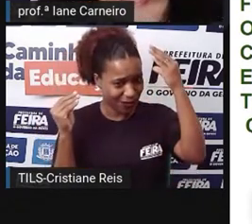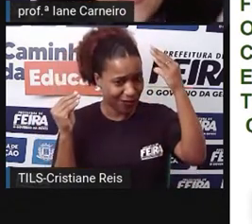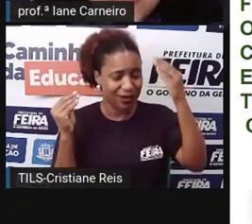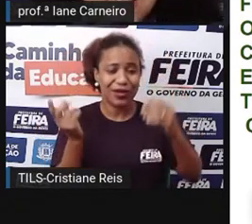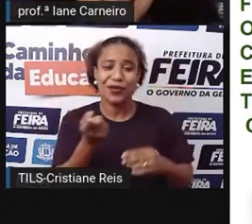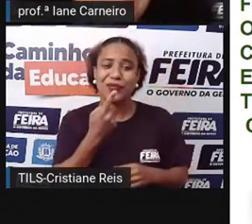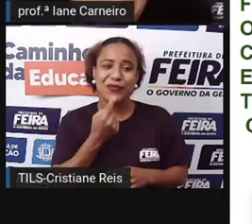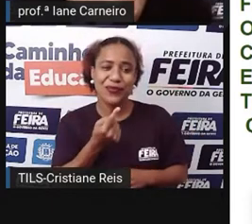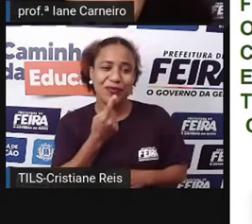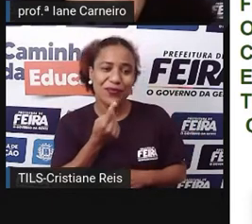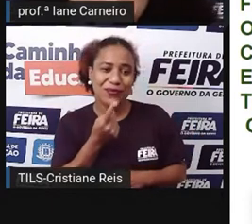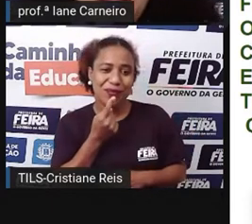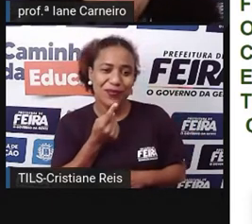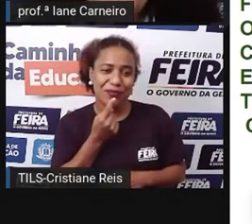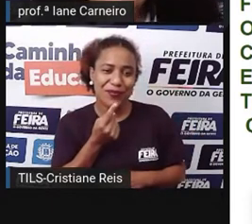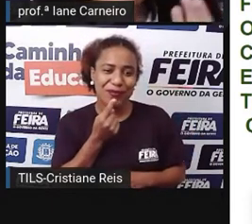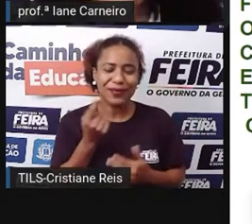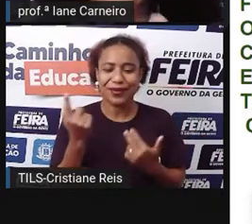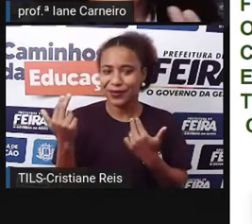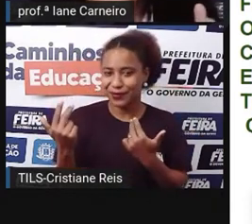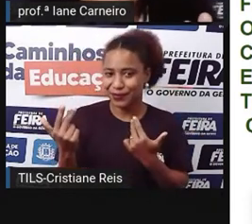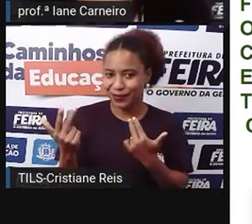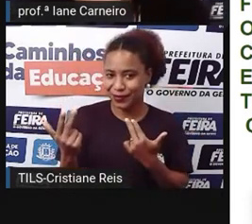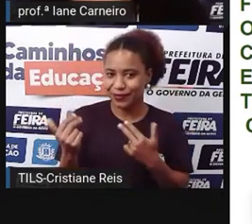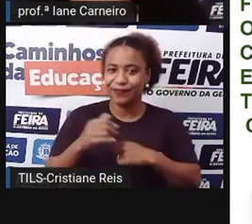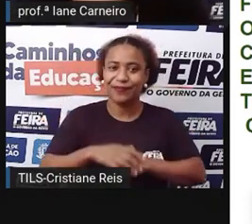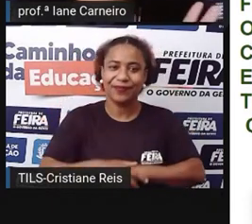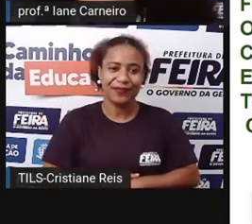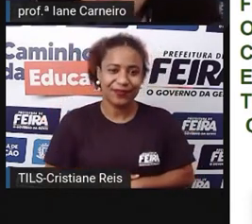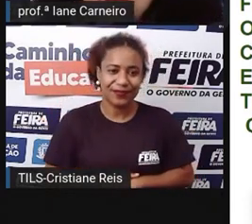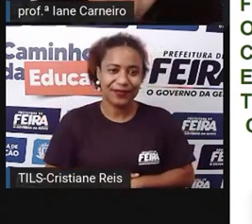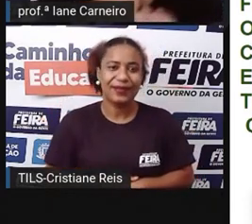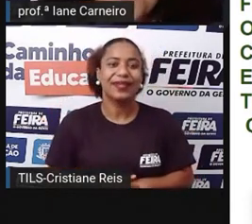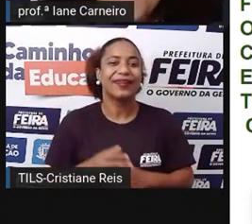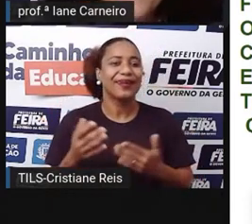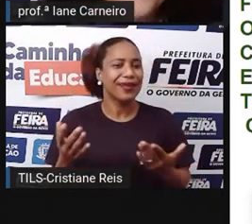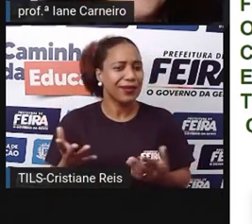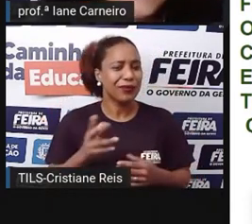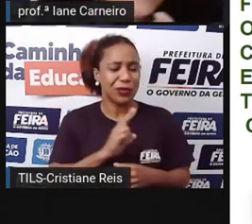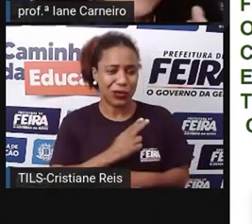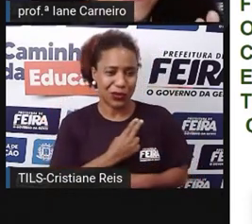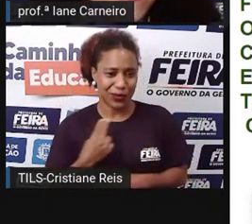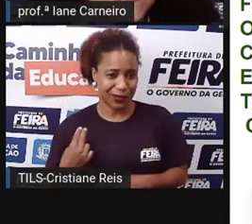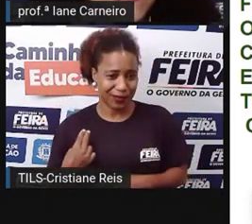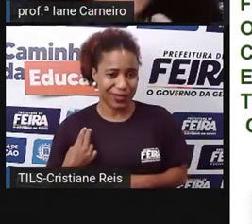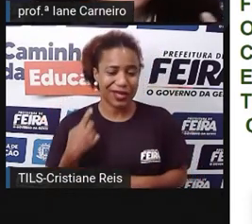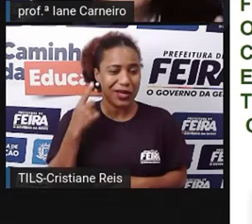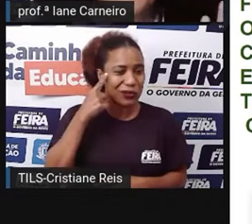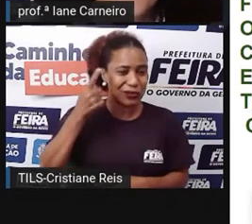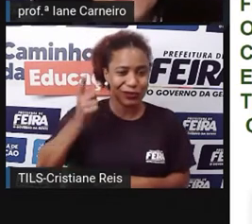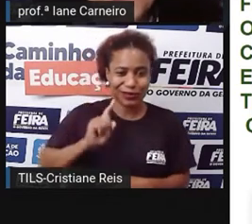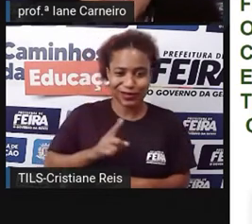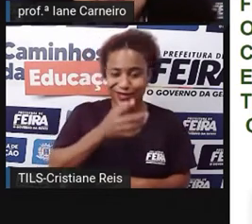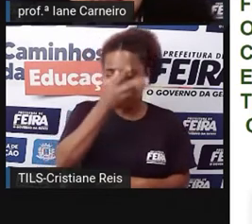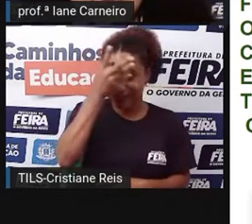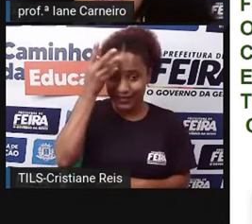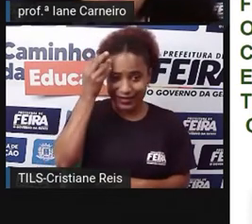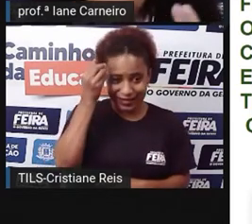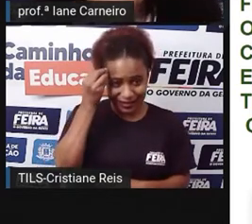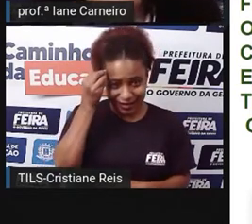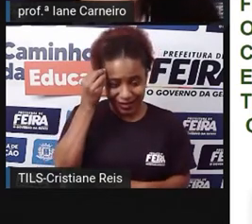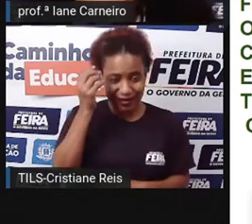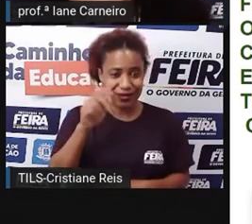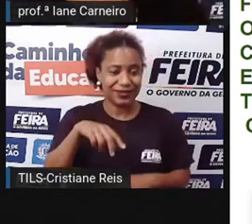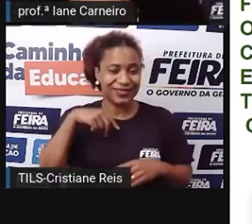até já esqueci meu nome, pois todos me chamam de Chapeuzinho Vermelho. Teria imenso prazer